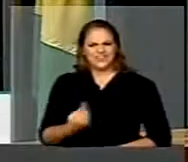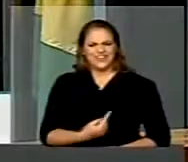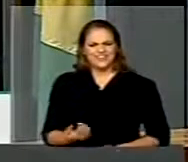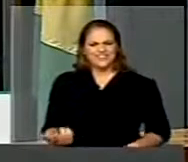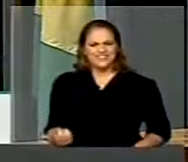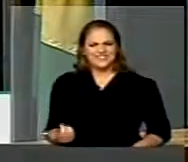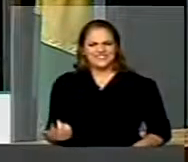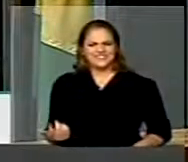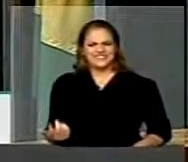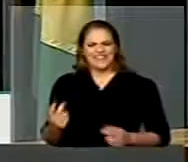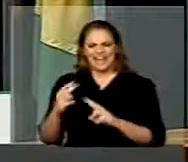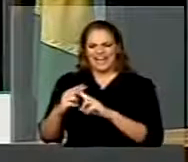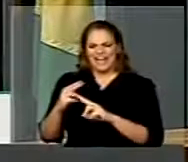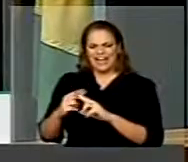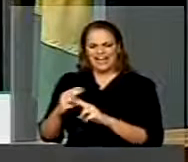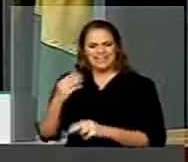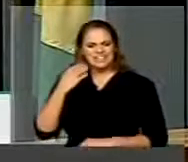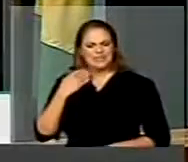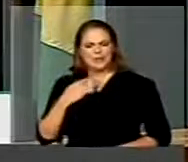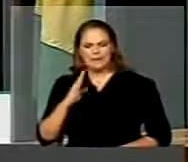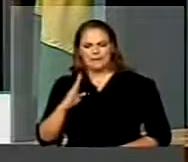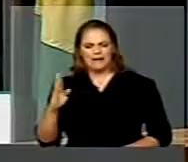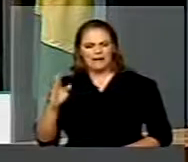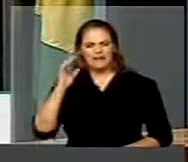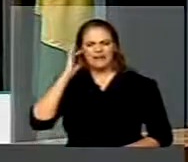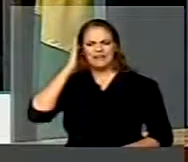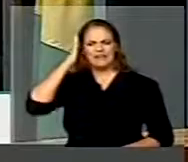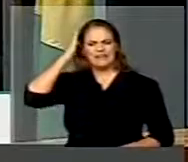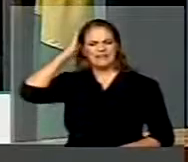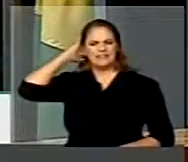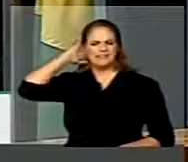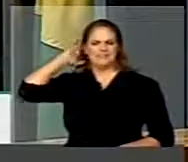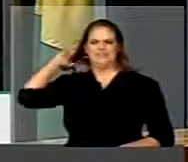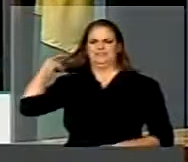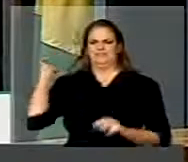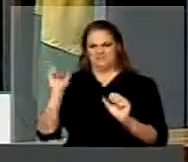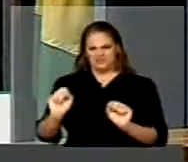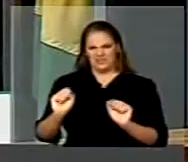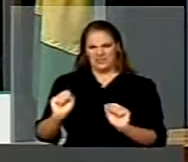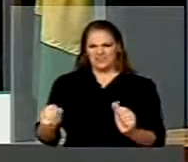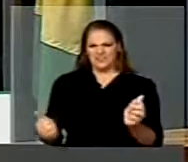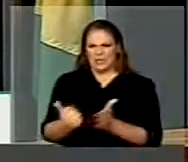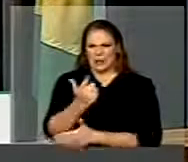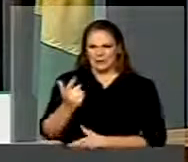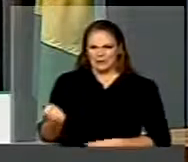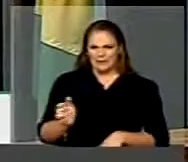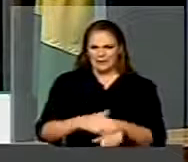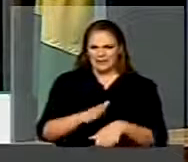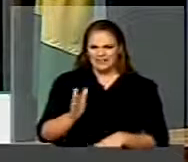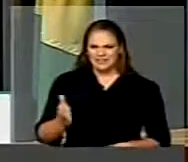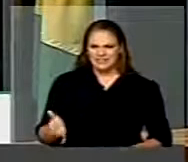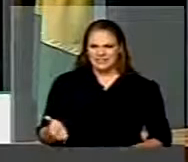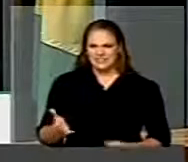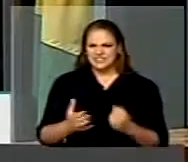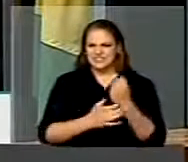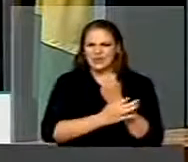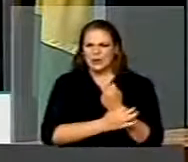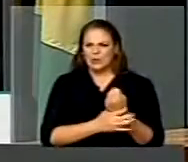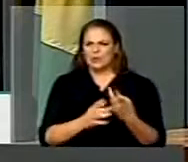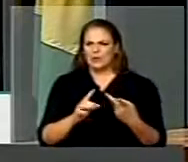a do Banco do Brasil, o direito de criar novas estatais na área do seguro, na área